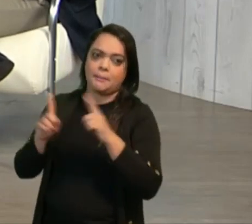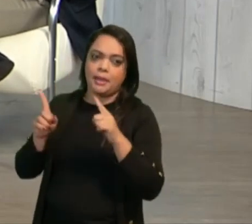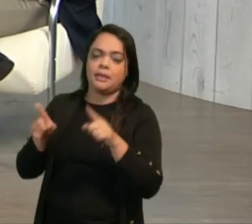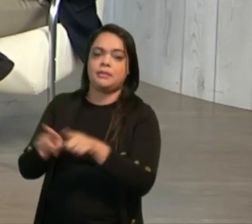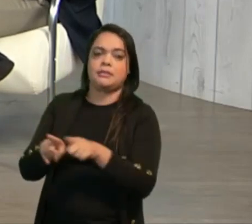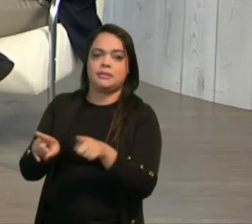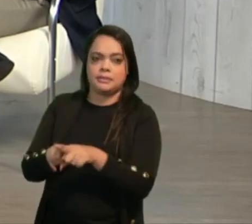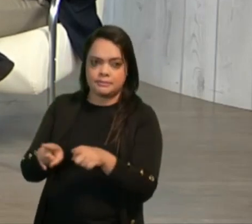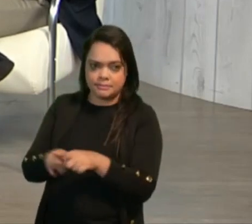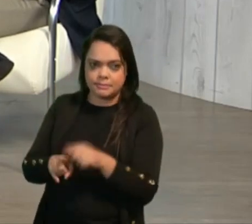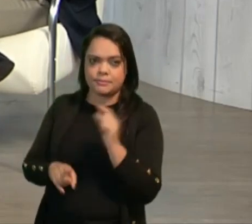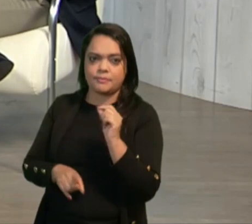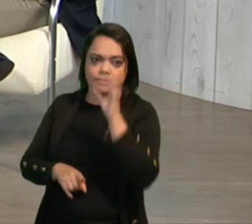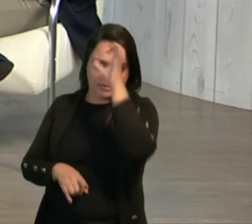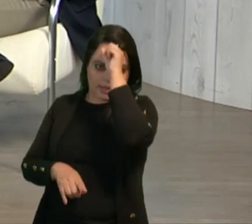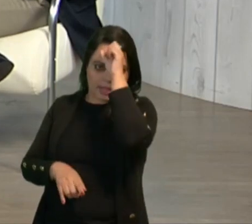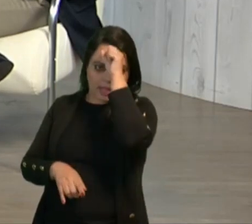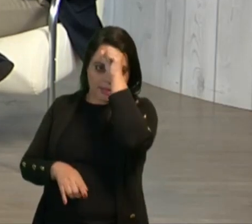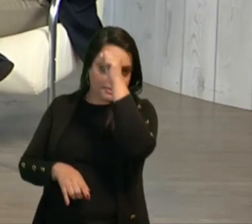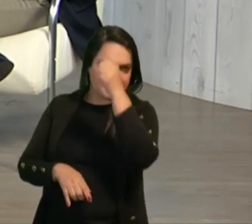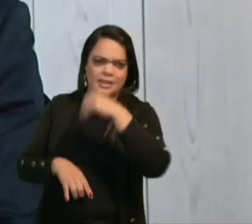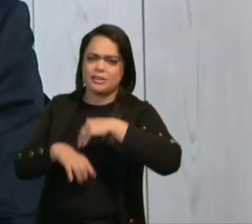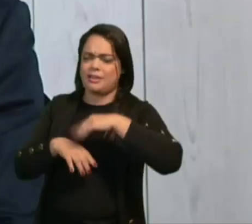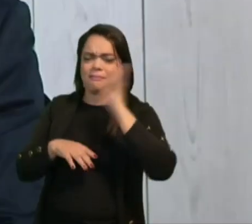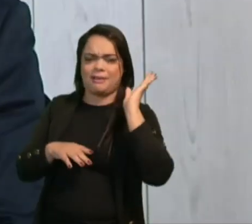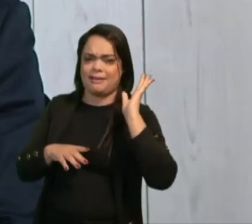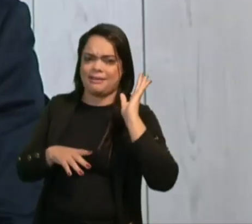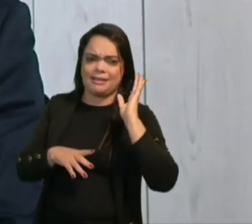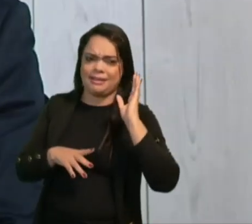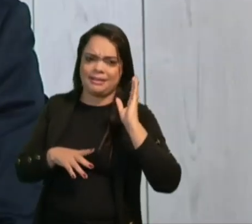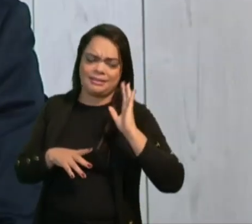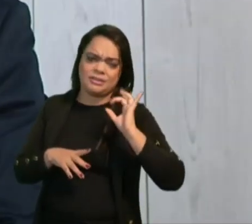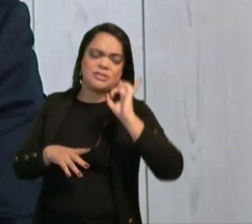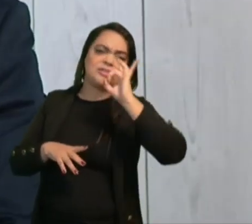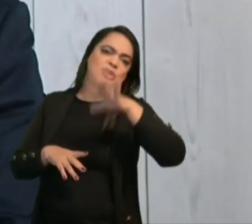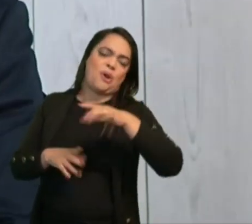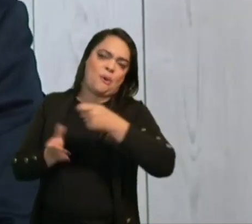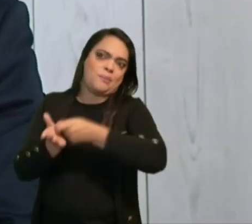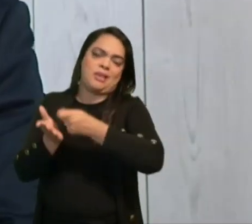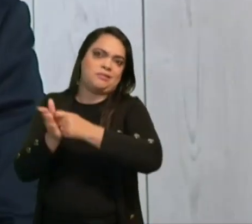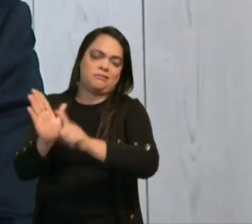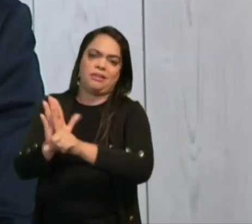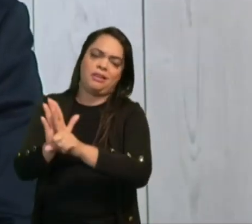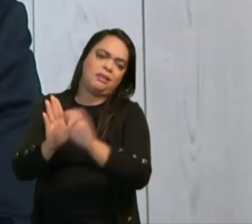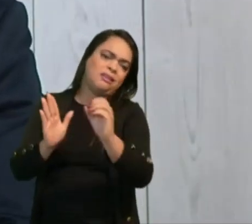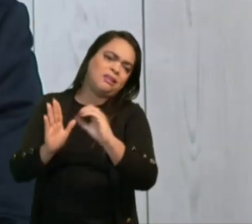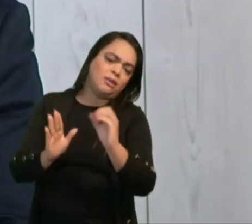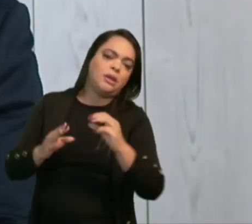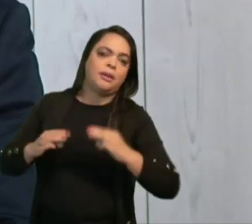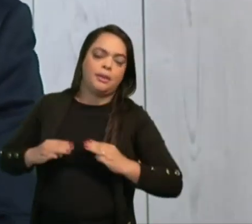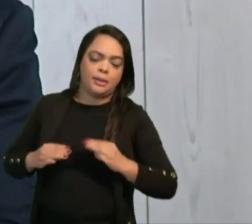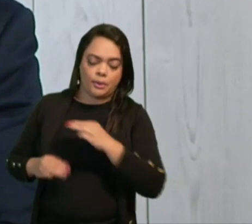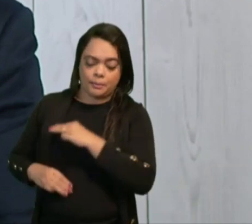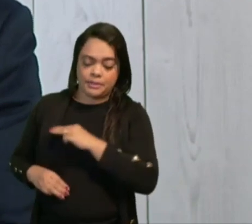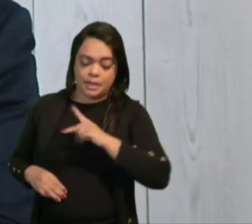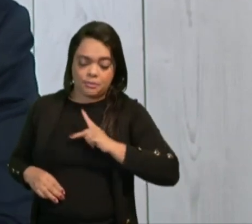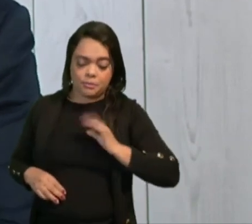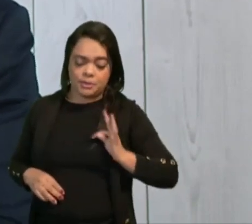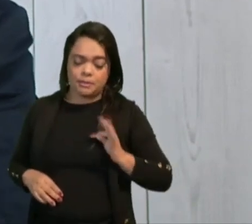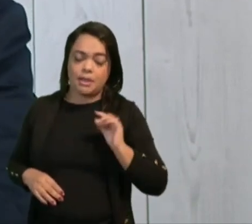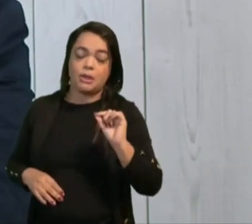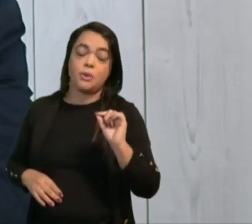além da obrigação, a aprendizagem vai muito além da obrigação. O Ministério Público do Trabalho,